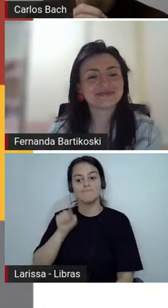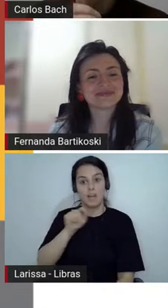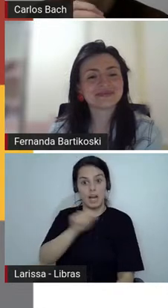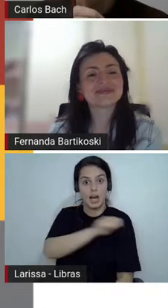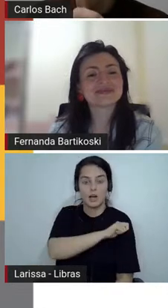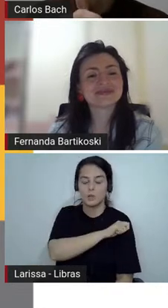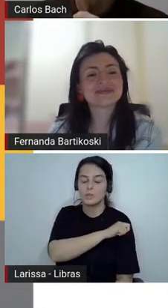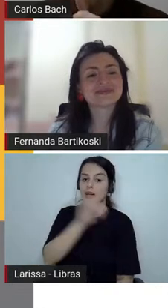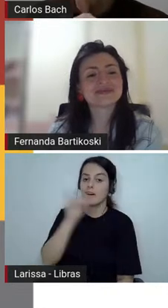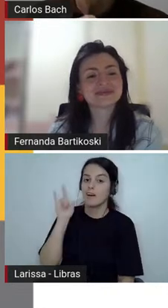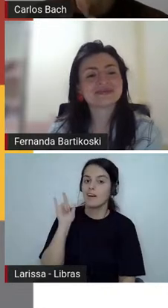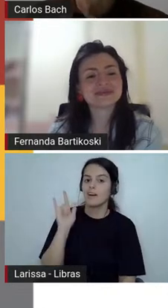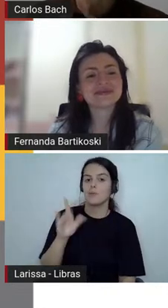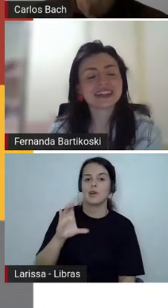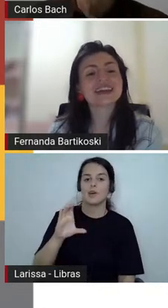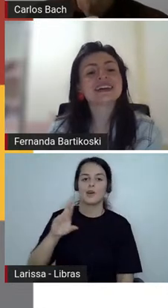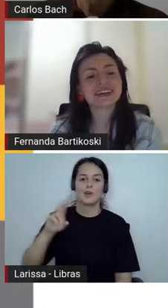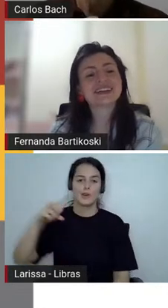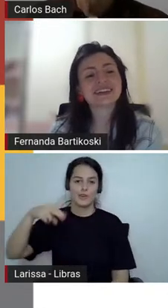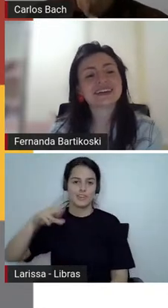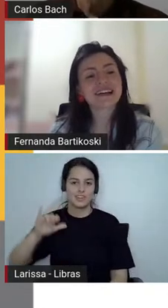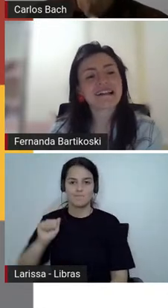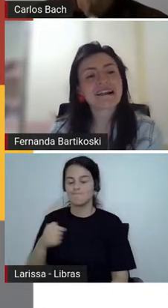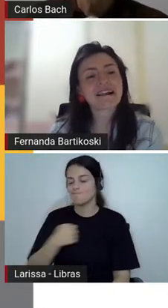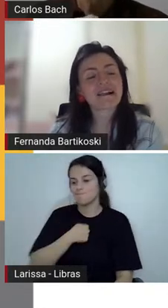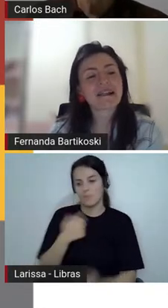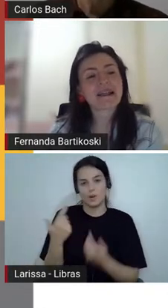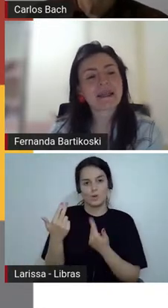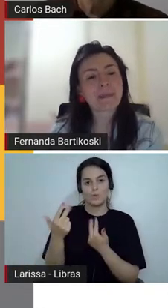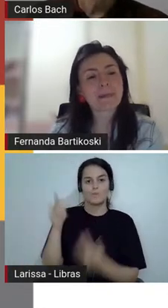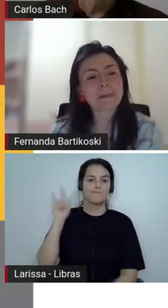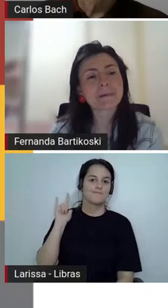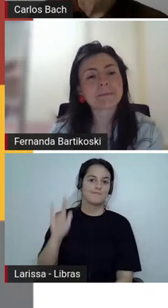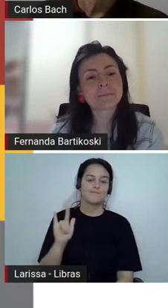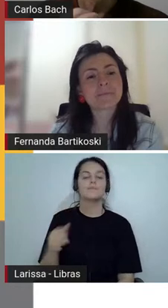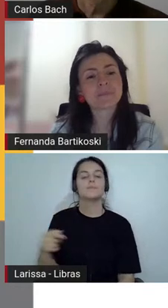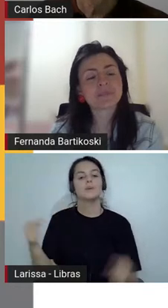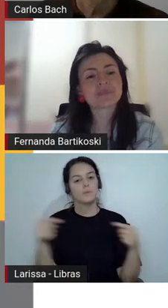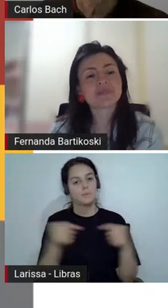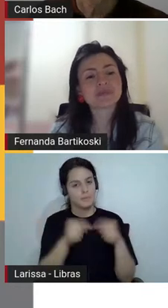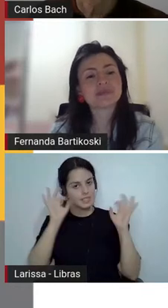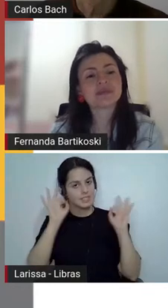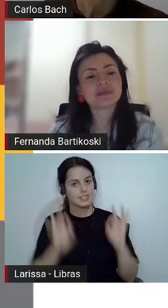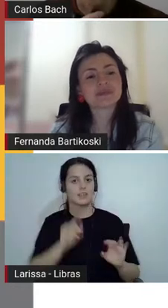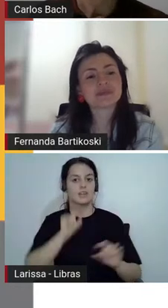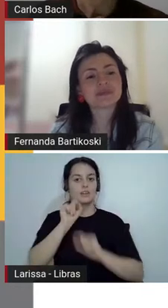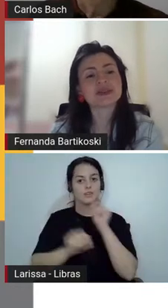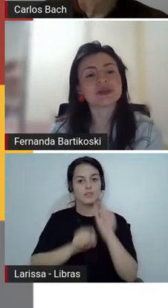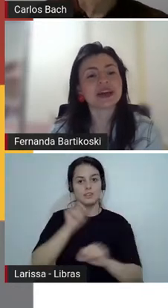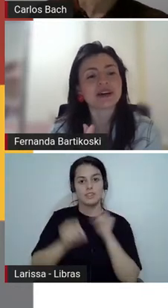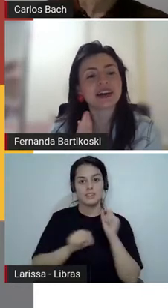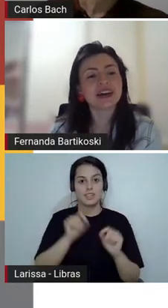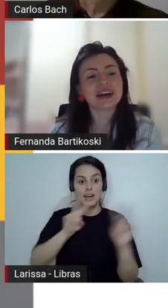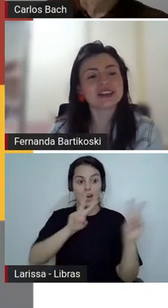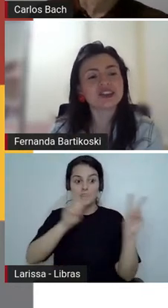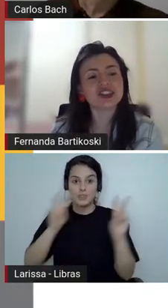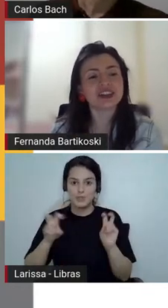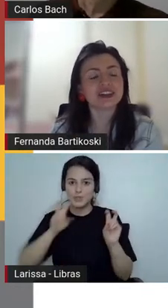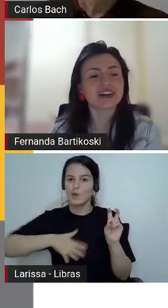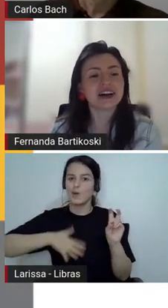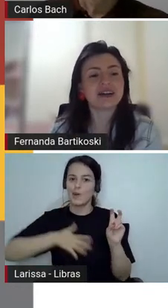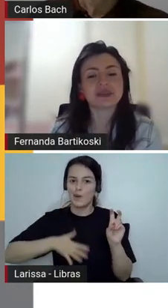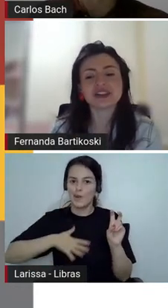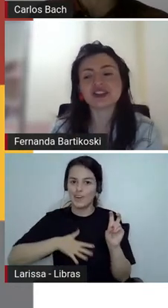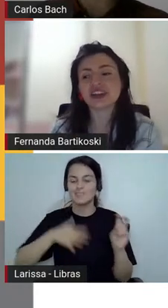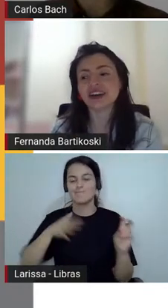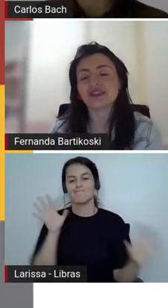bom quando vem é um encontro do que a gente também fala, né, também quer falar, né. Isso, e a gente,